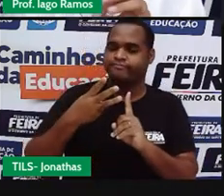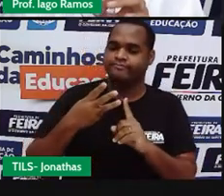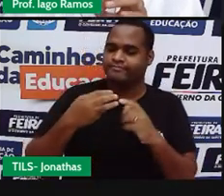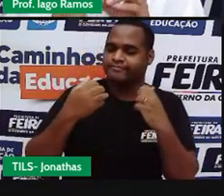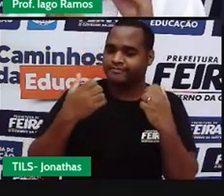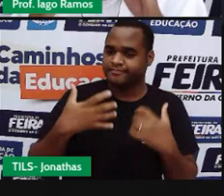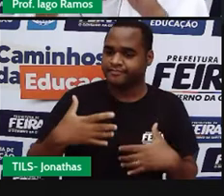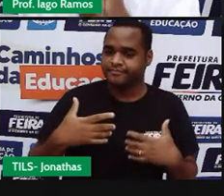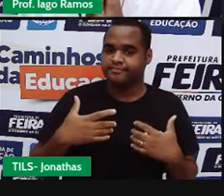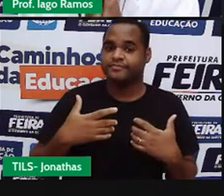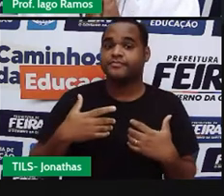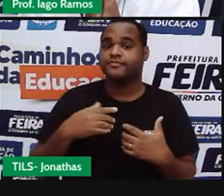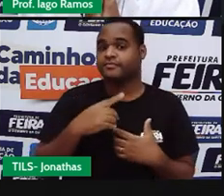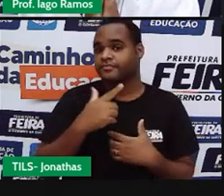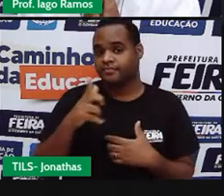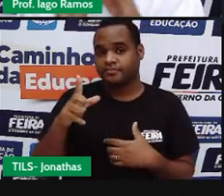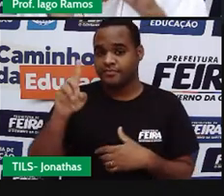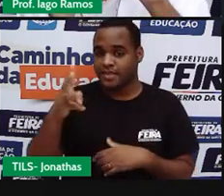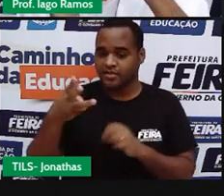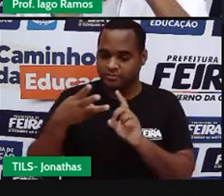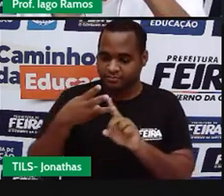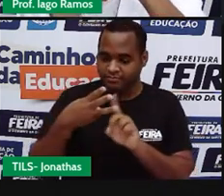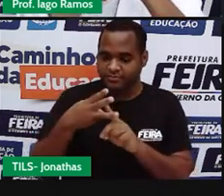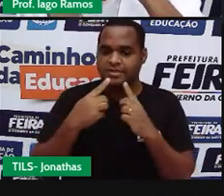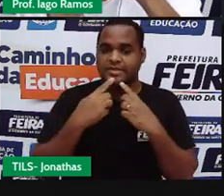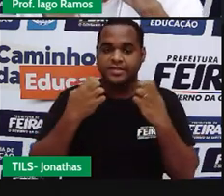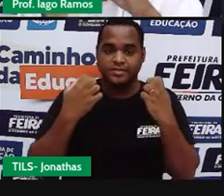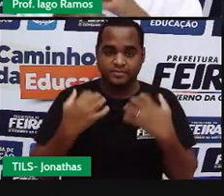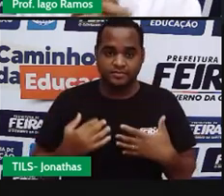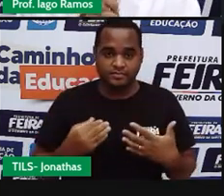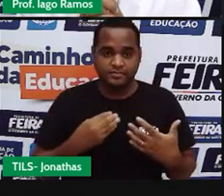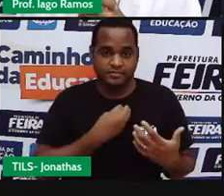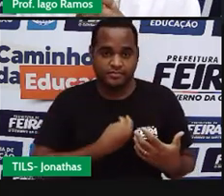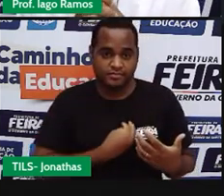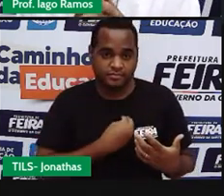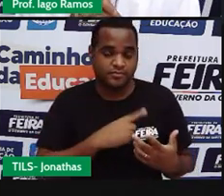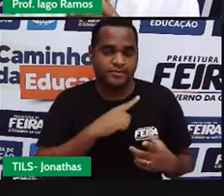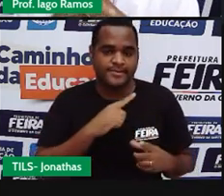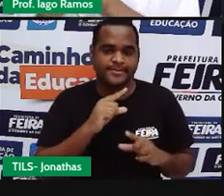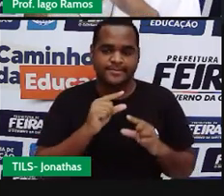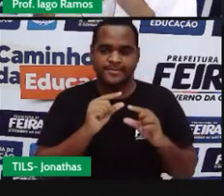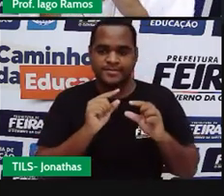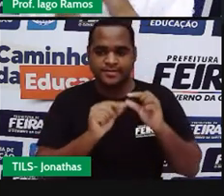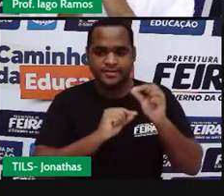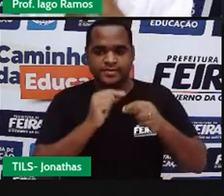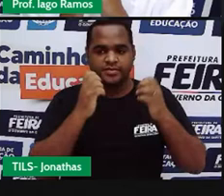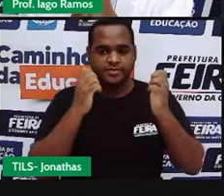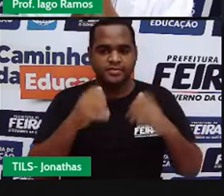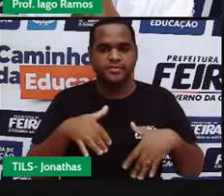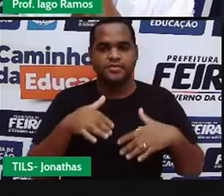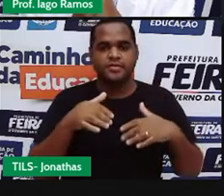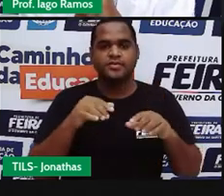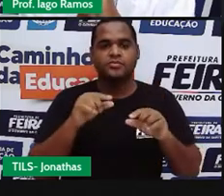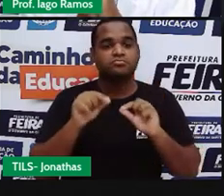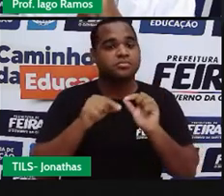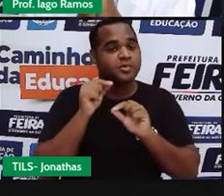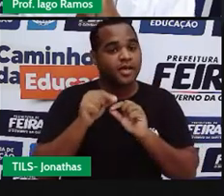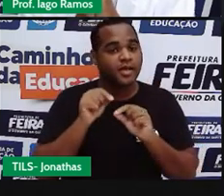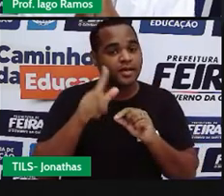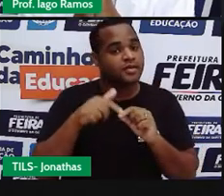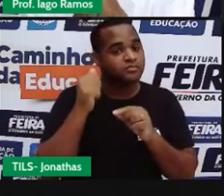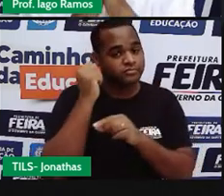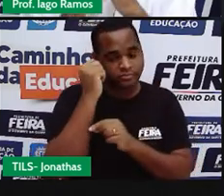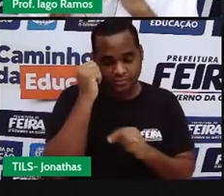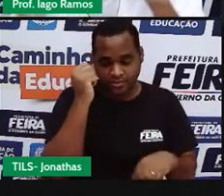aonde nessa terceira corda, se a gente pegar um ponto nessa terceira corda, esse ponto vai